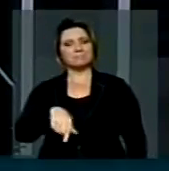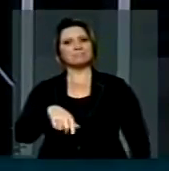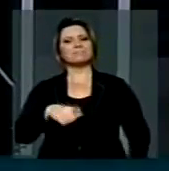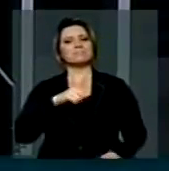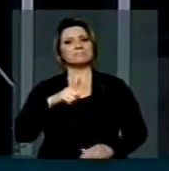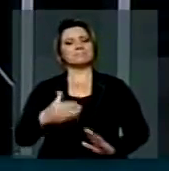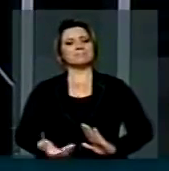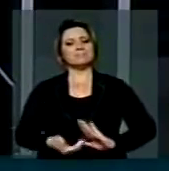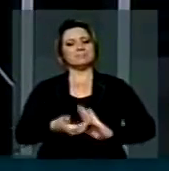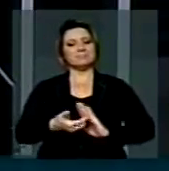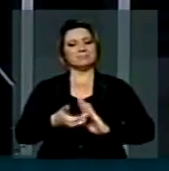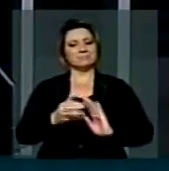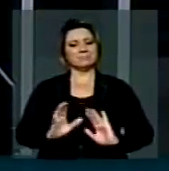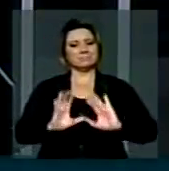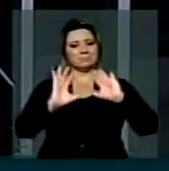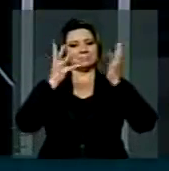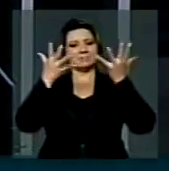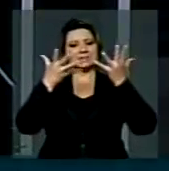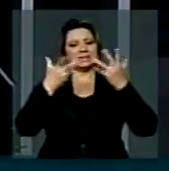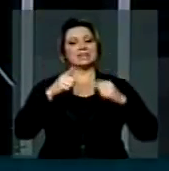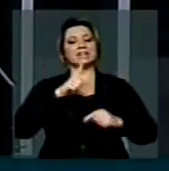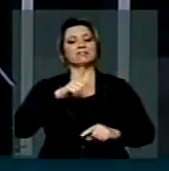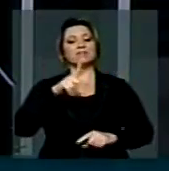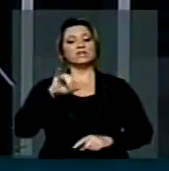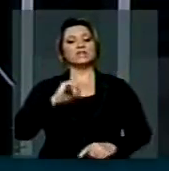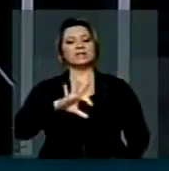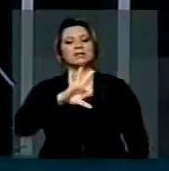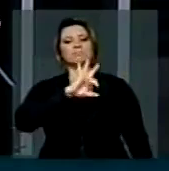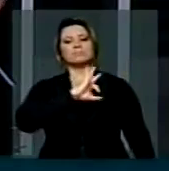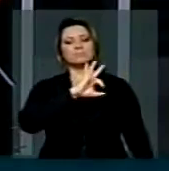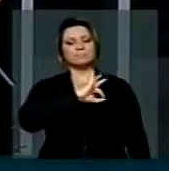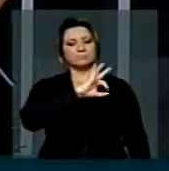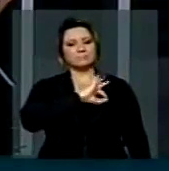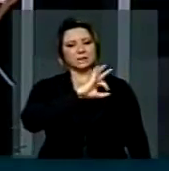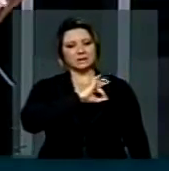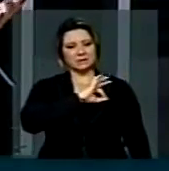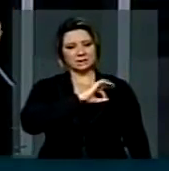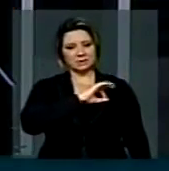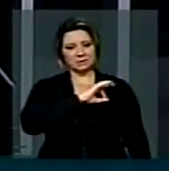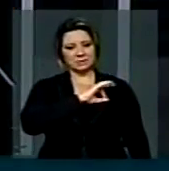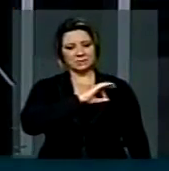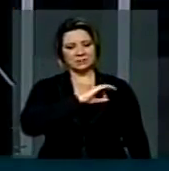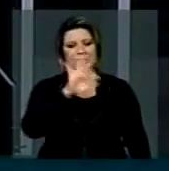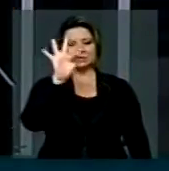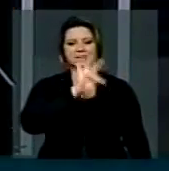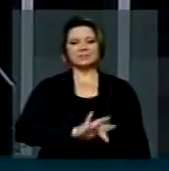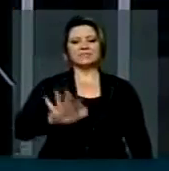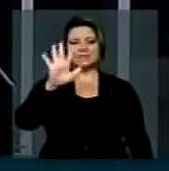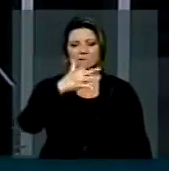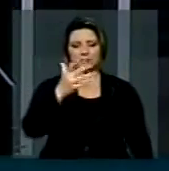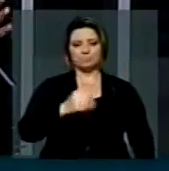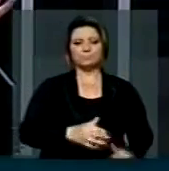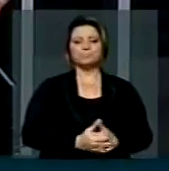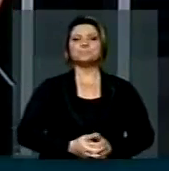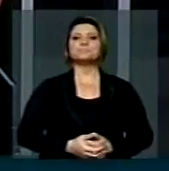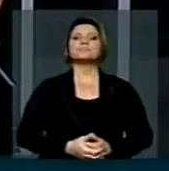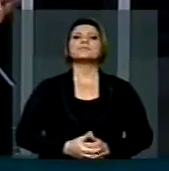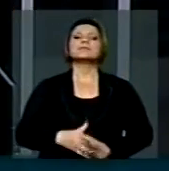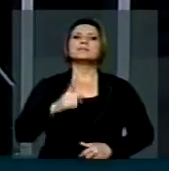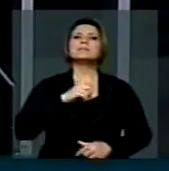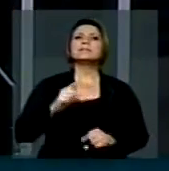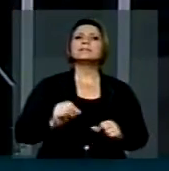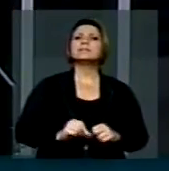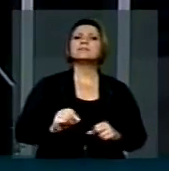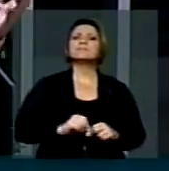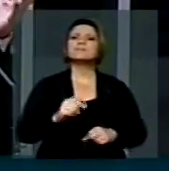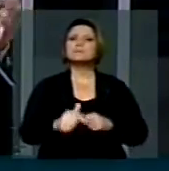uma sessão solene em homenagem à Polícia Federal, aos 69 anos da Polícia Federal, que tem realizado